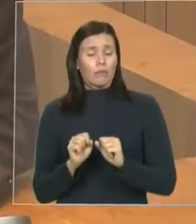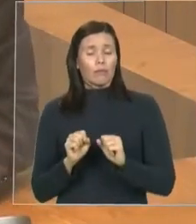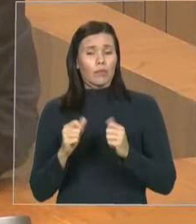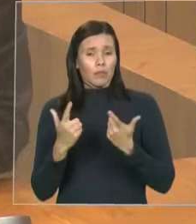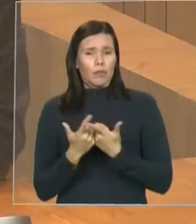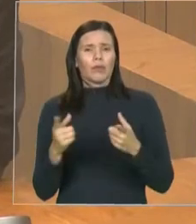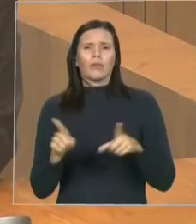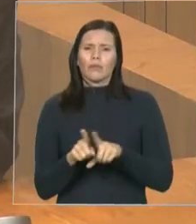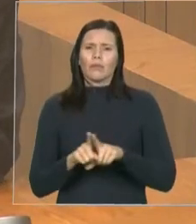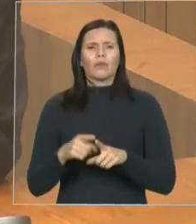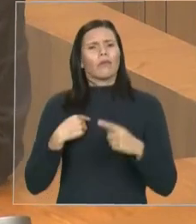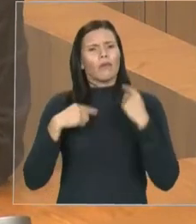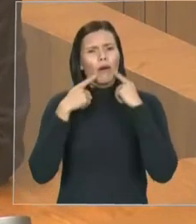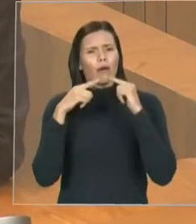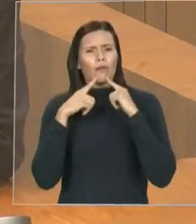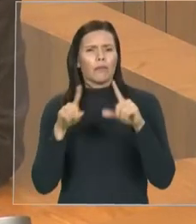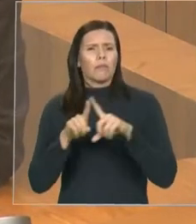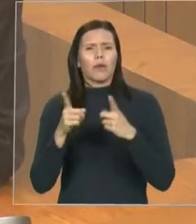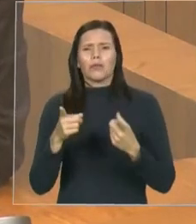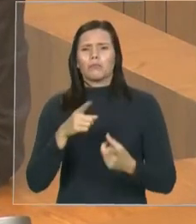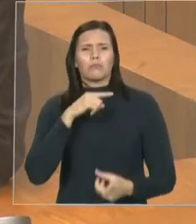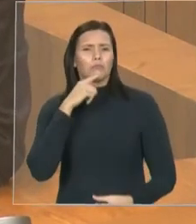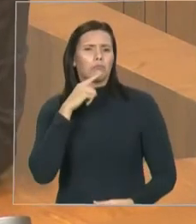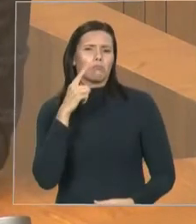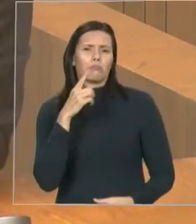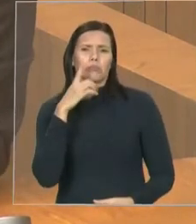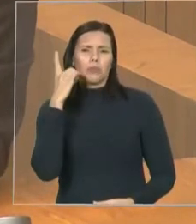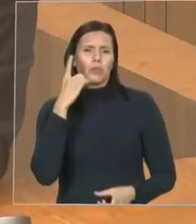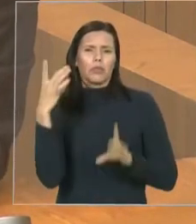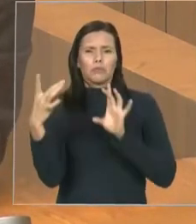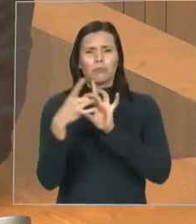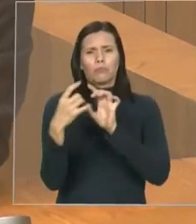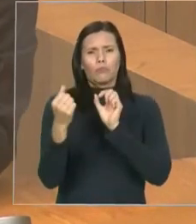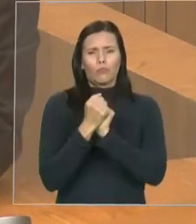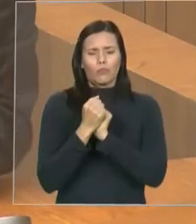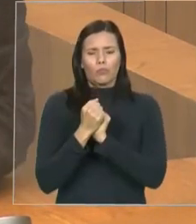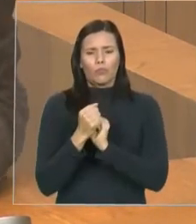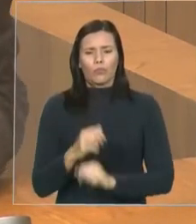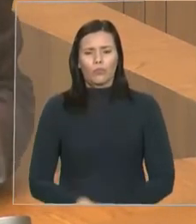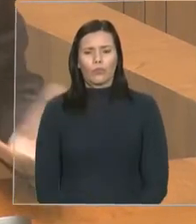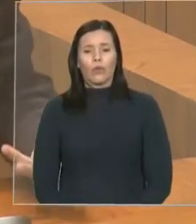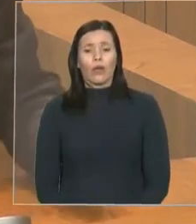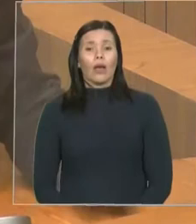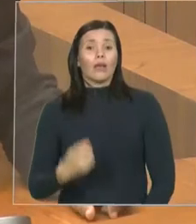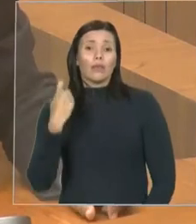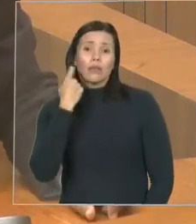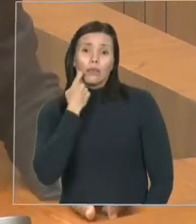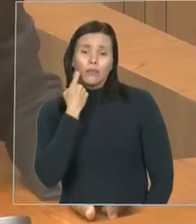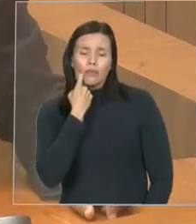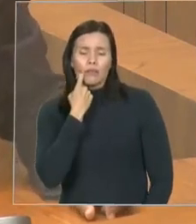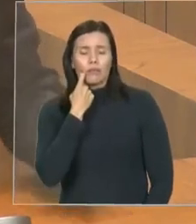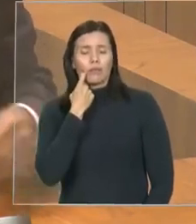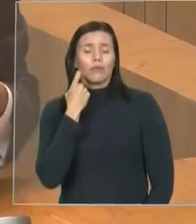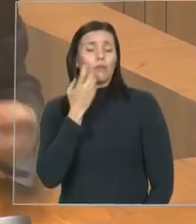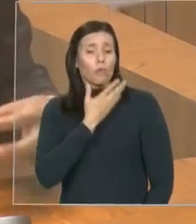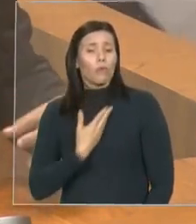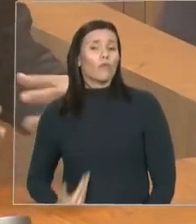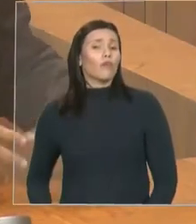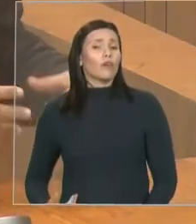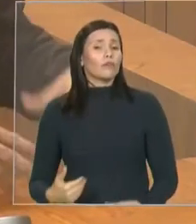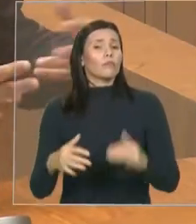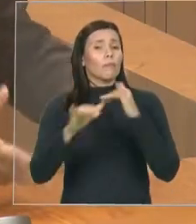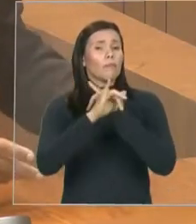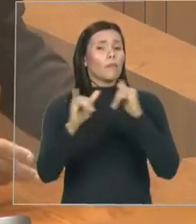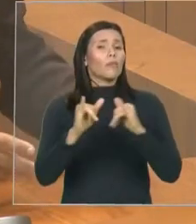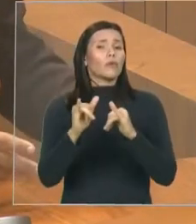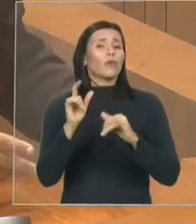se pronunciou até então, foi que o governo, na sexta-feira, emitiu uma nota, dizendo que, de